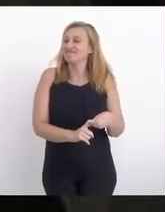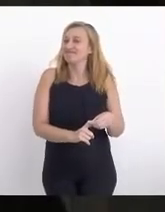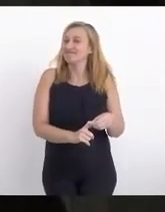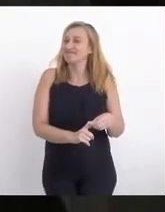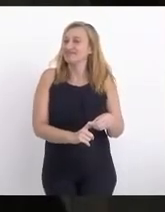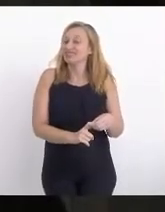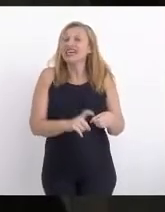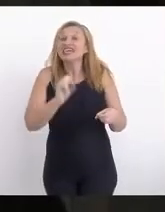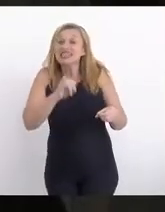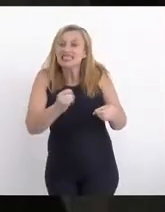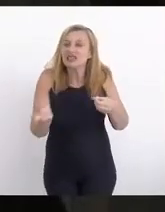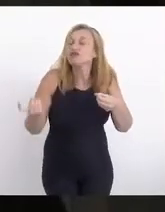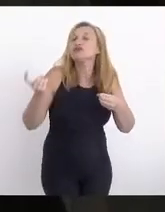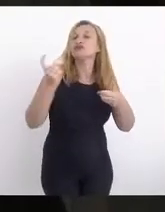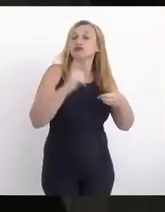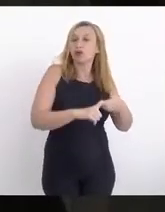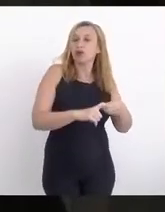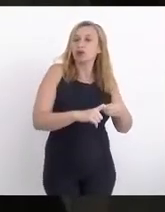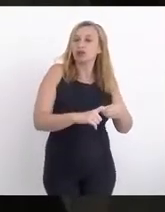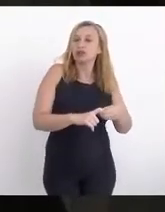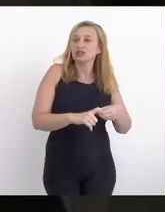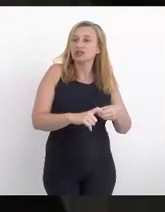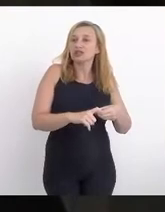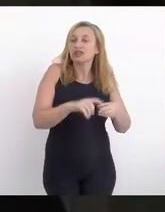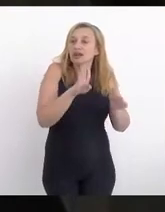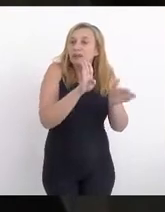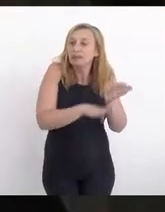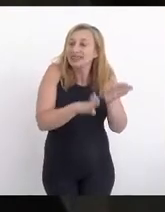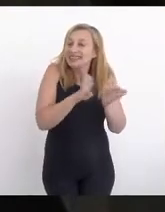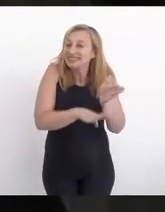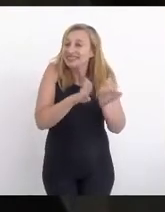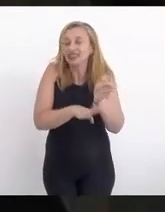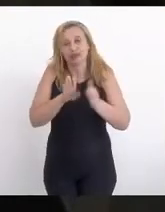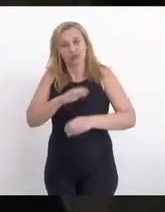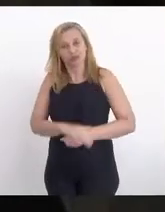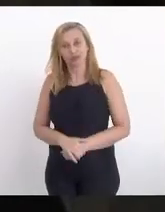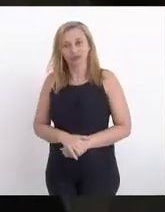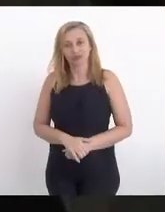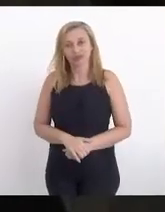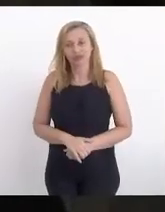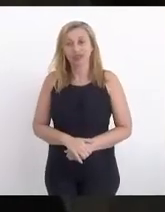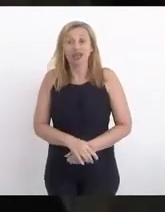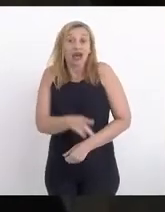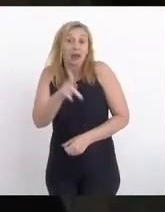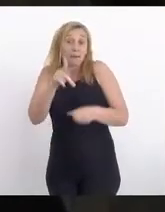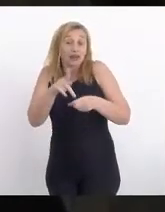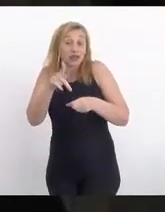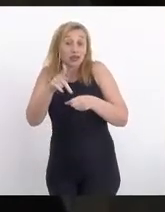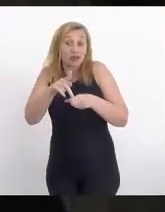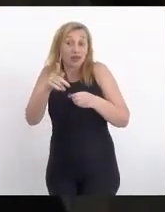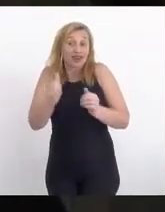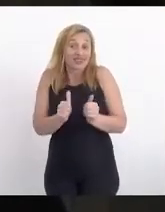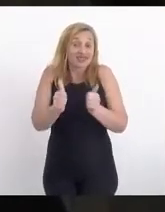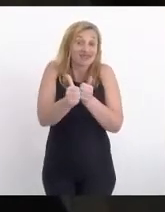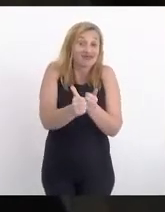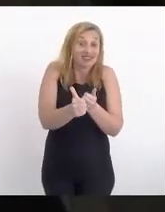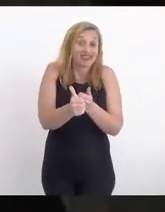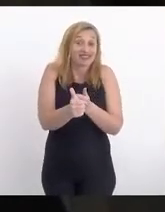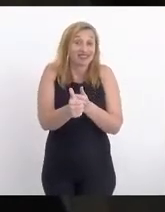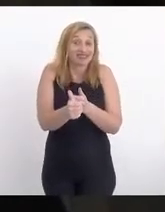Se é reinjetado, está desperdiçado. E a Petrobras enfrenta isso